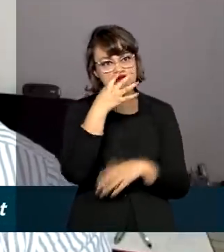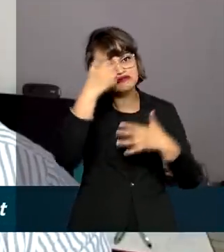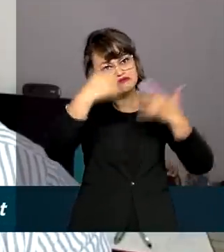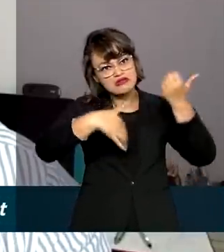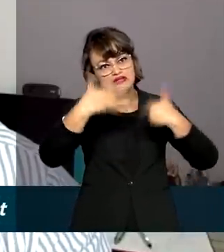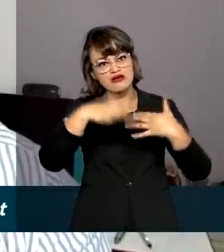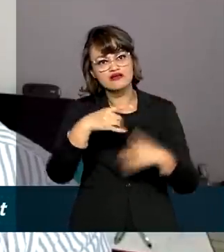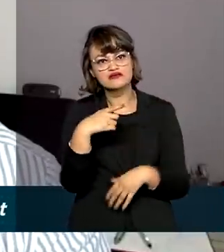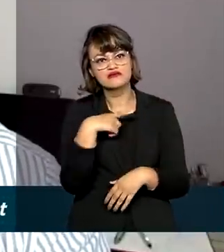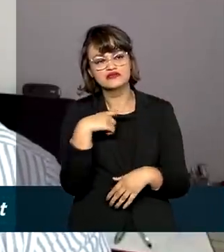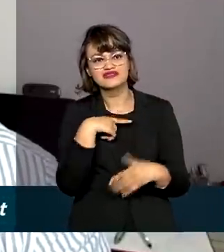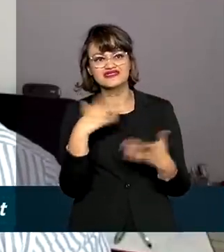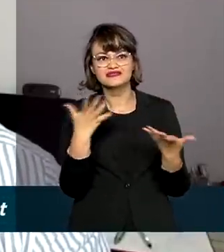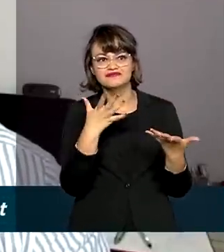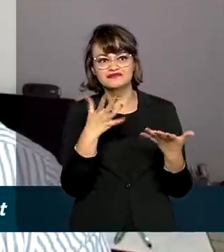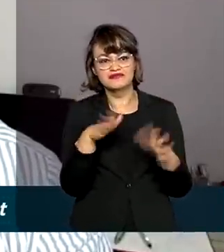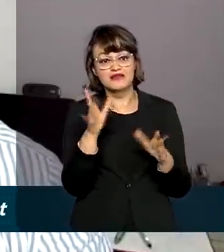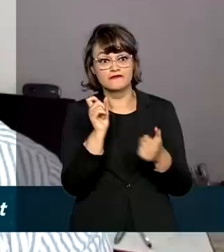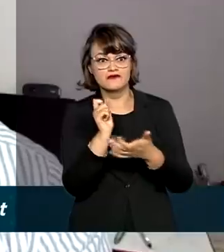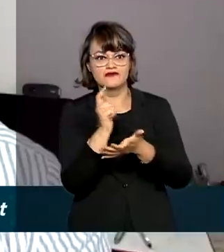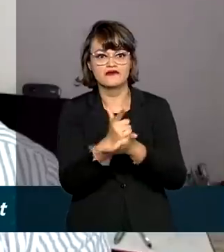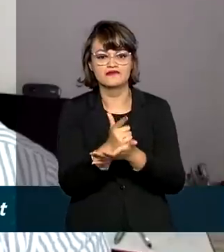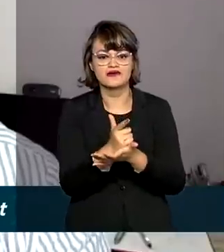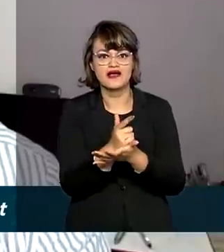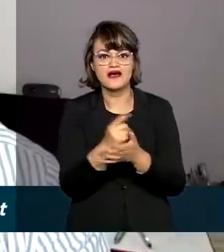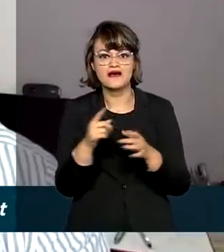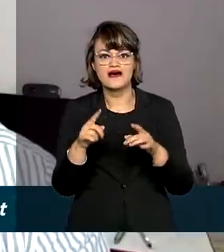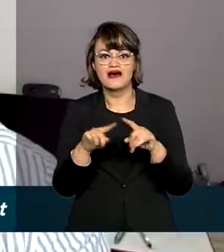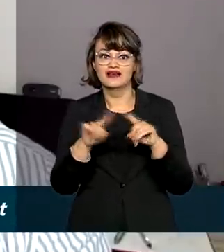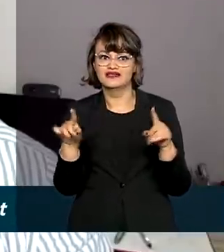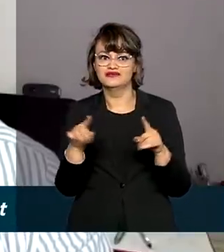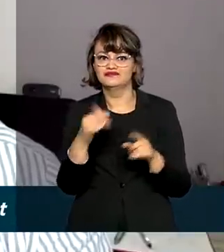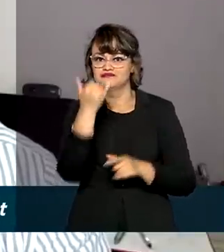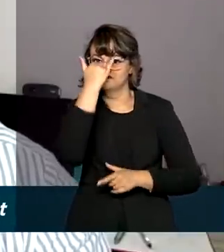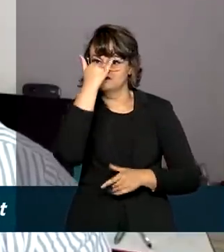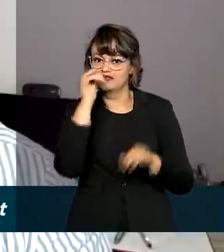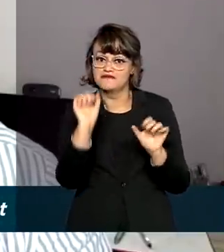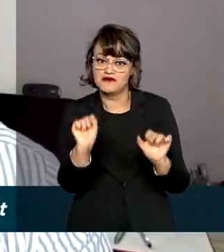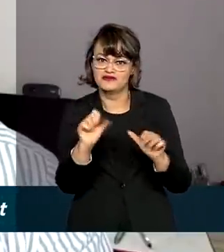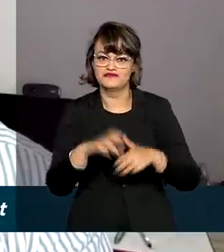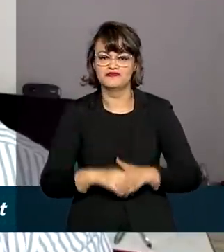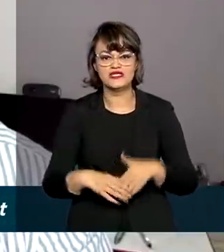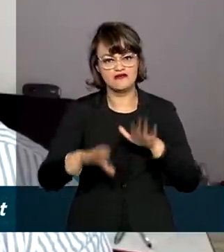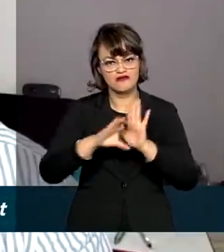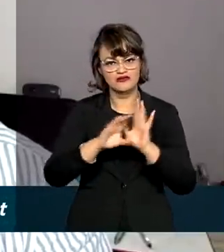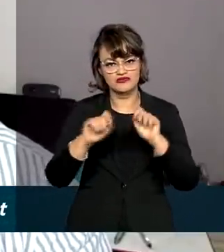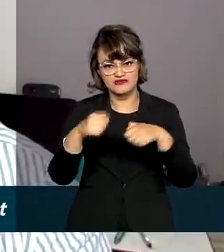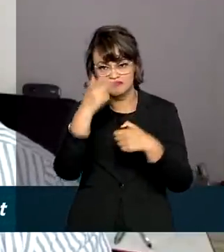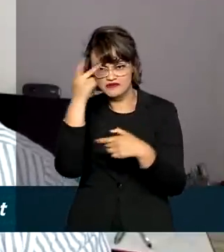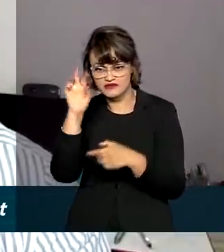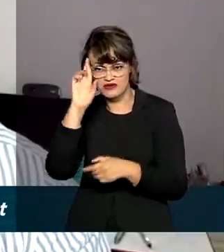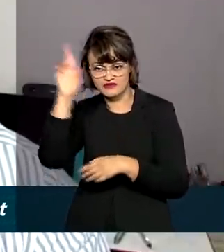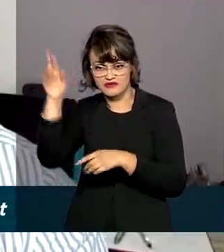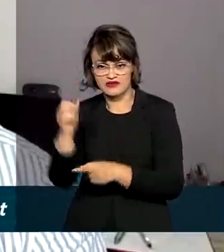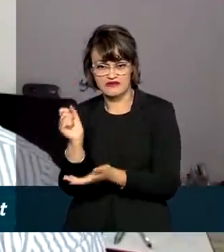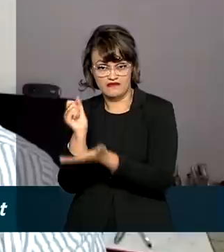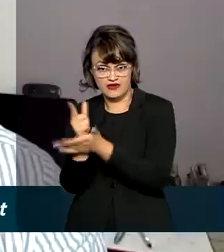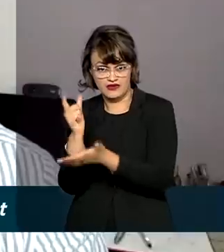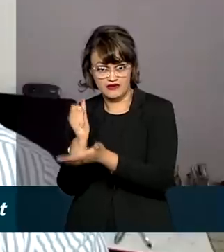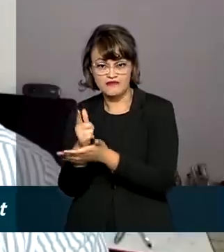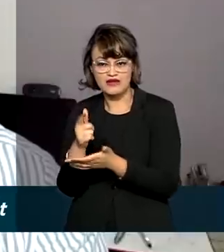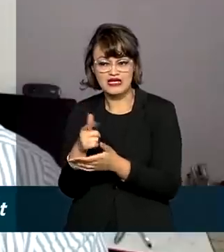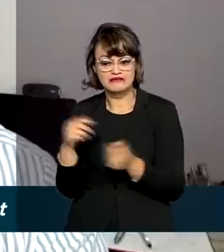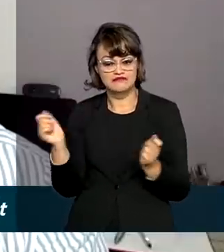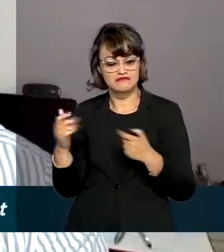das suas dimensões e características, o que pode me induzir a erro. O Código de Defesa do Consumidor vai justamente me proteger,